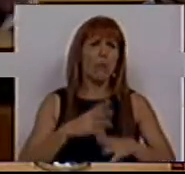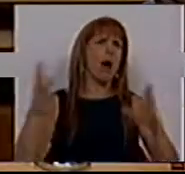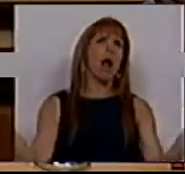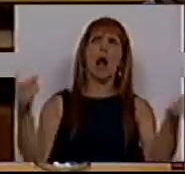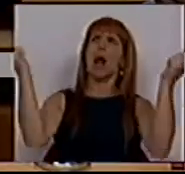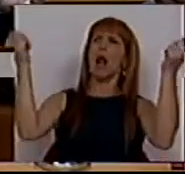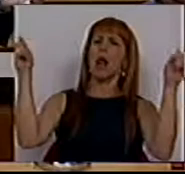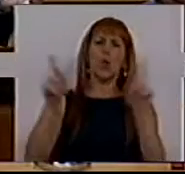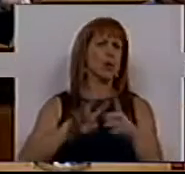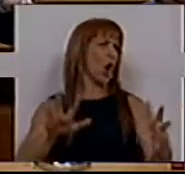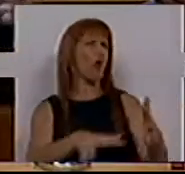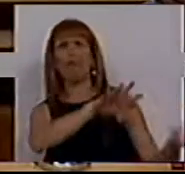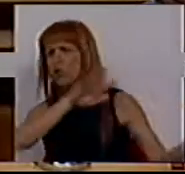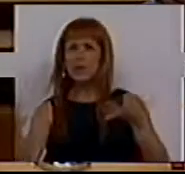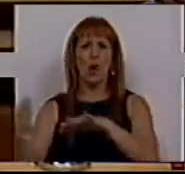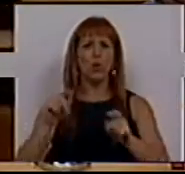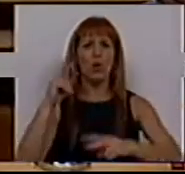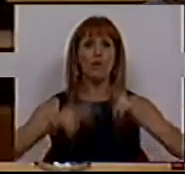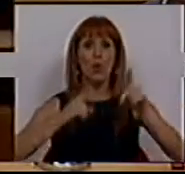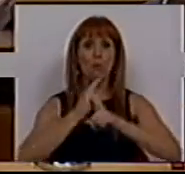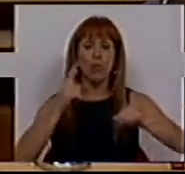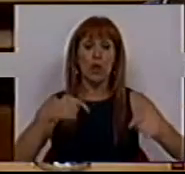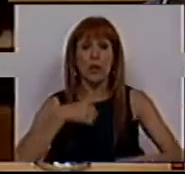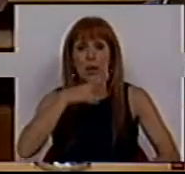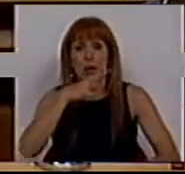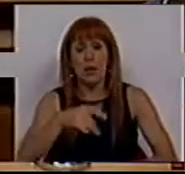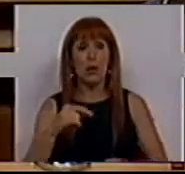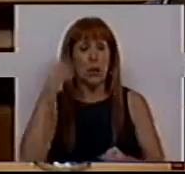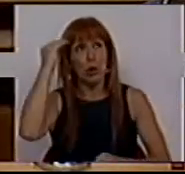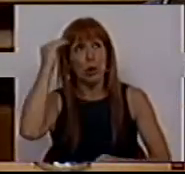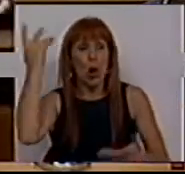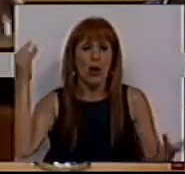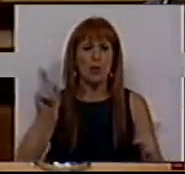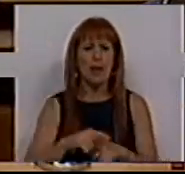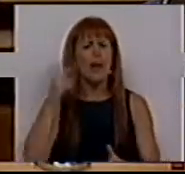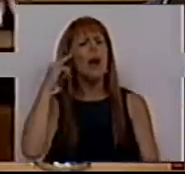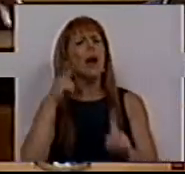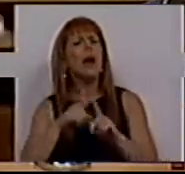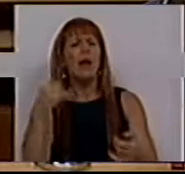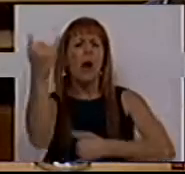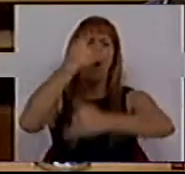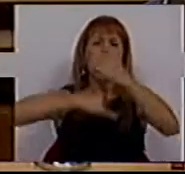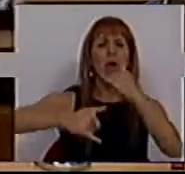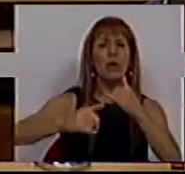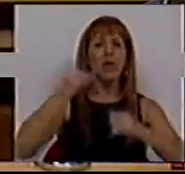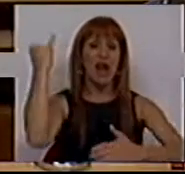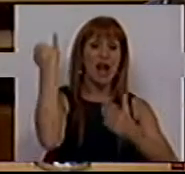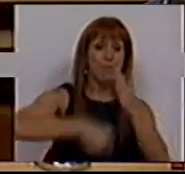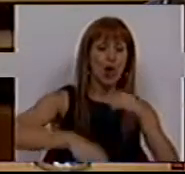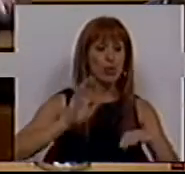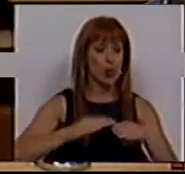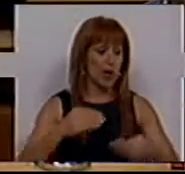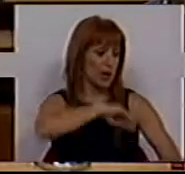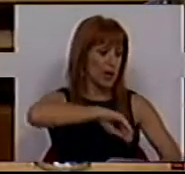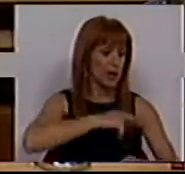parangonas como uma revolução fiscal. Porquê? Porque se dizia, pelo menos teoricamente, que visava substituir impostos sobre